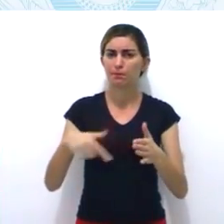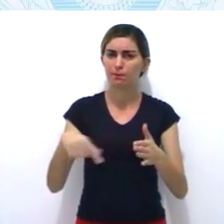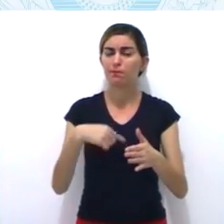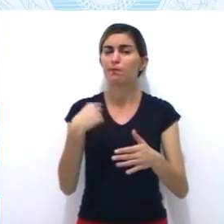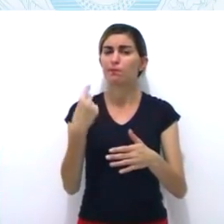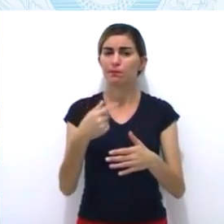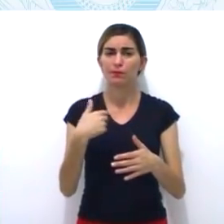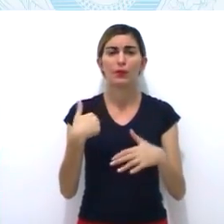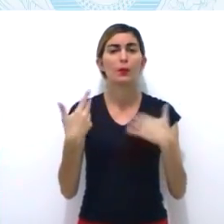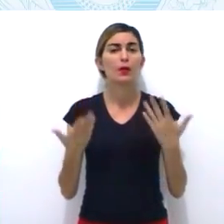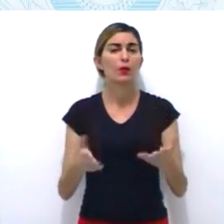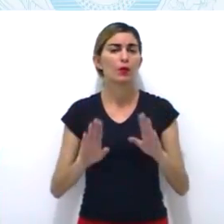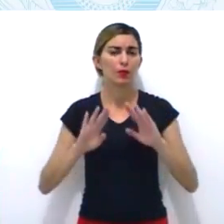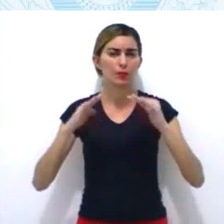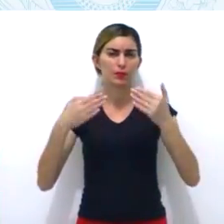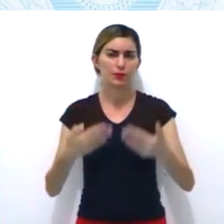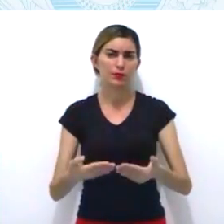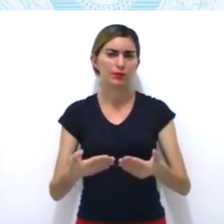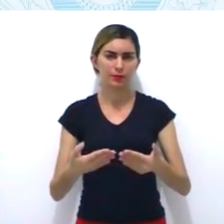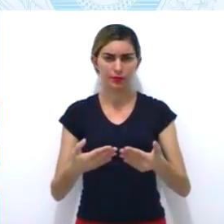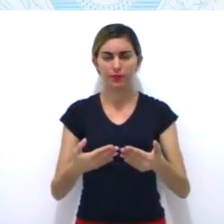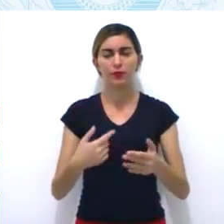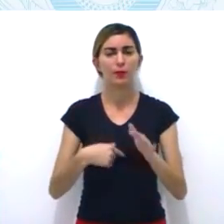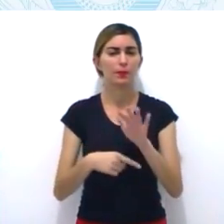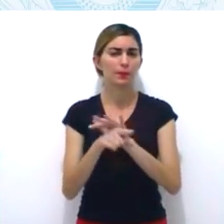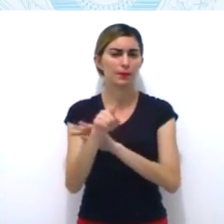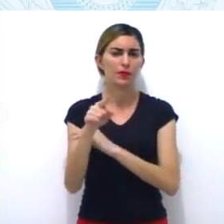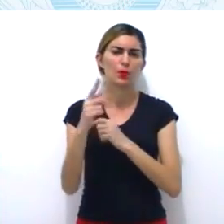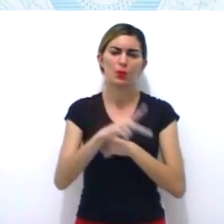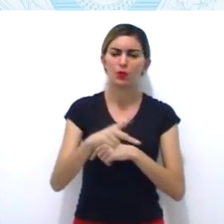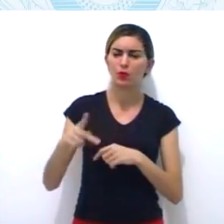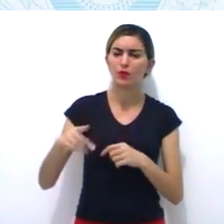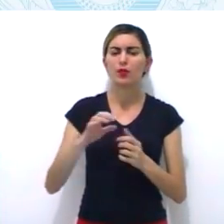movimento da Revolução de 1817?